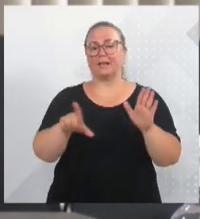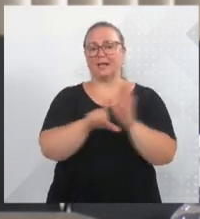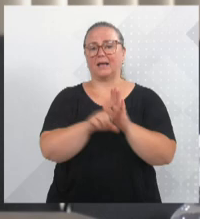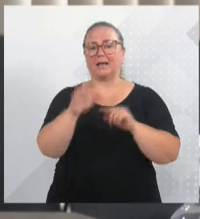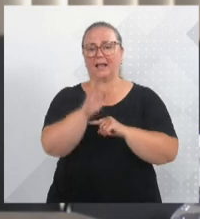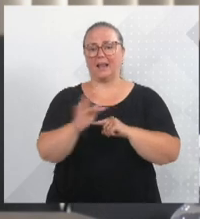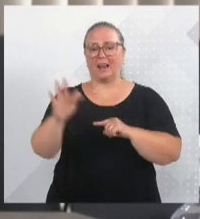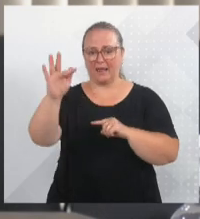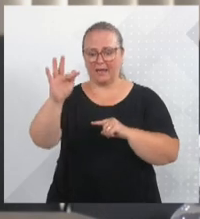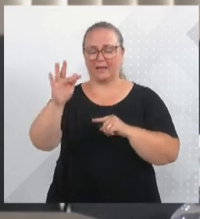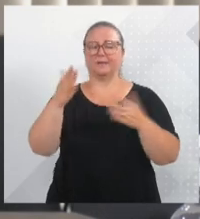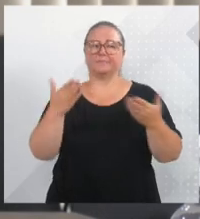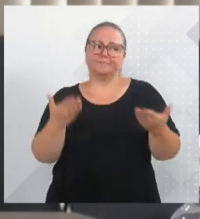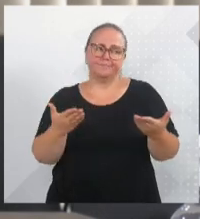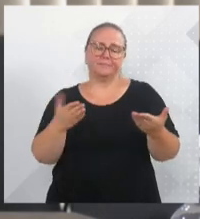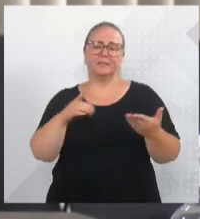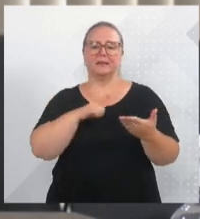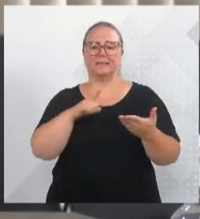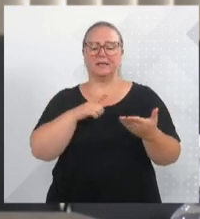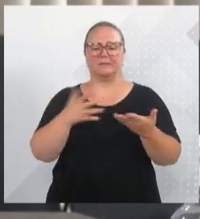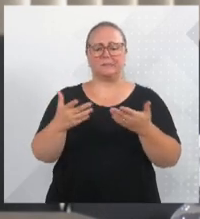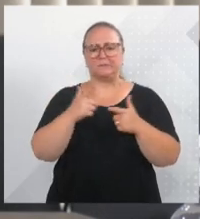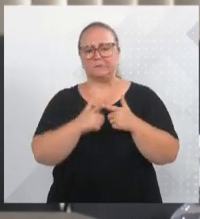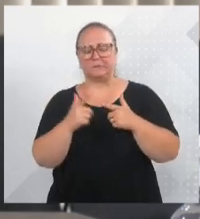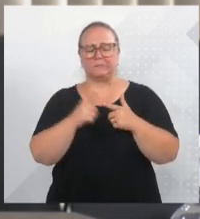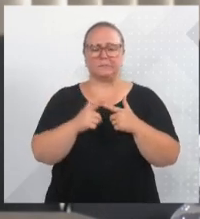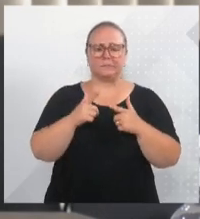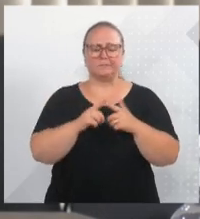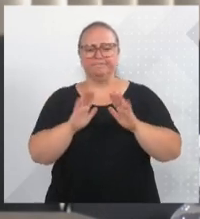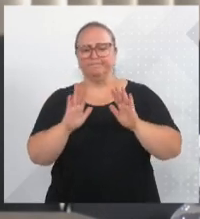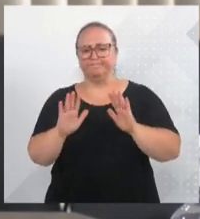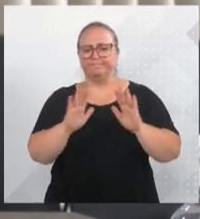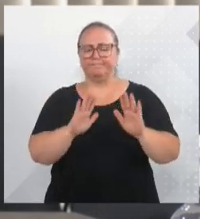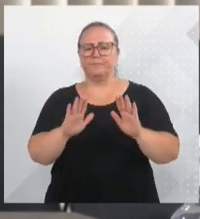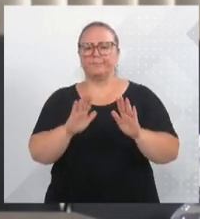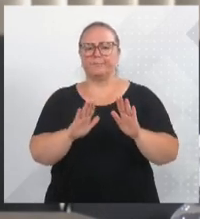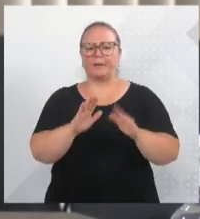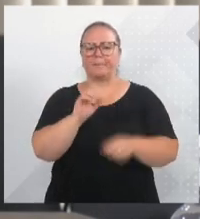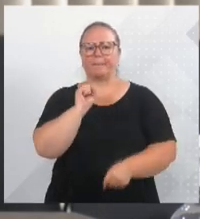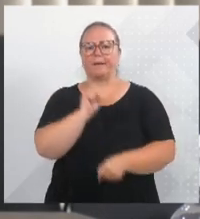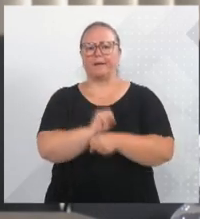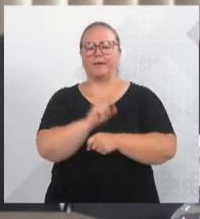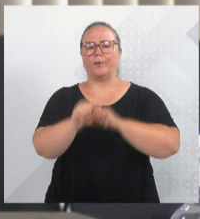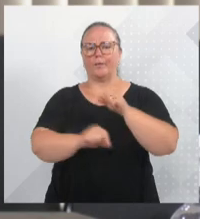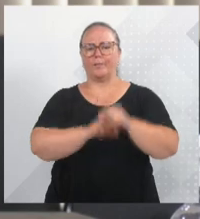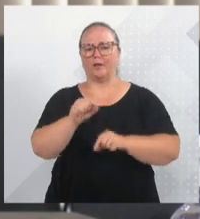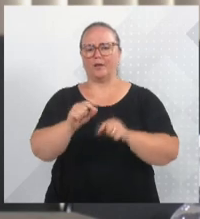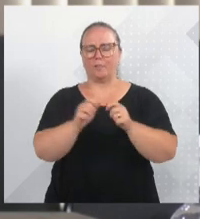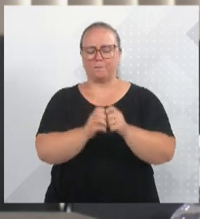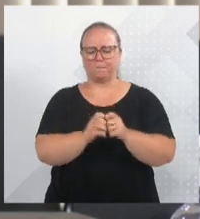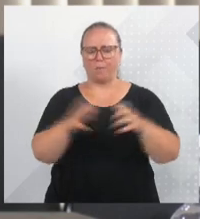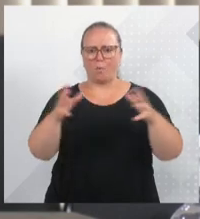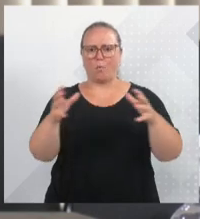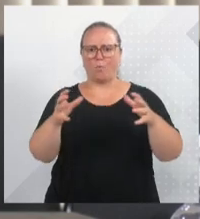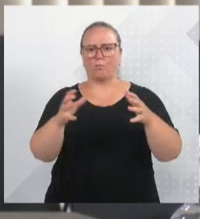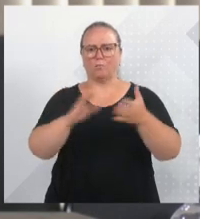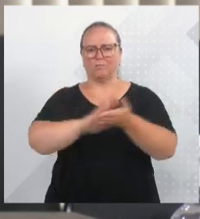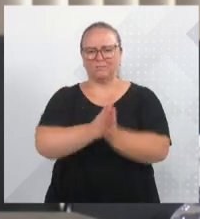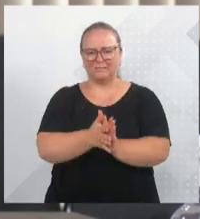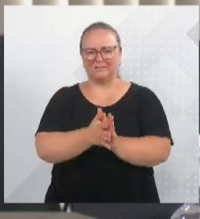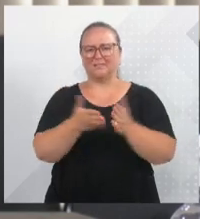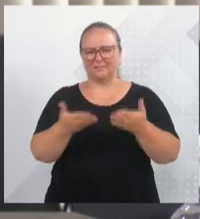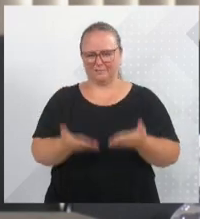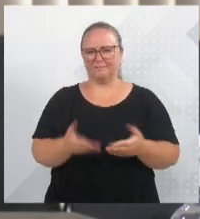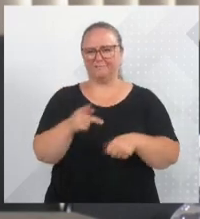o problema de desarmamento até foi barrado a aquisição de dinamite, ao qual eu iria usar para que a pedreira